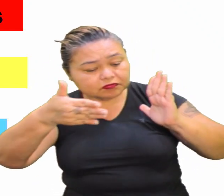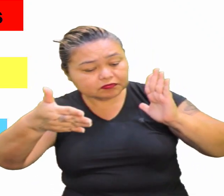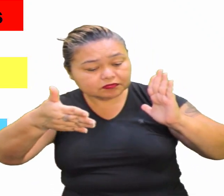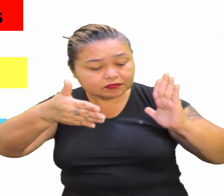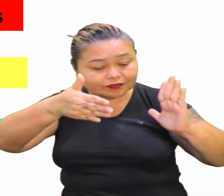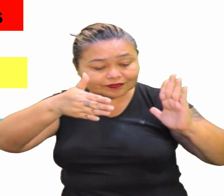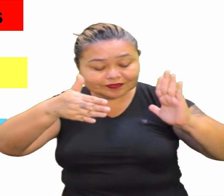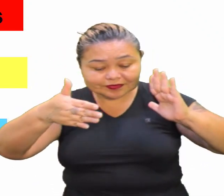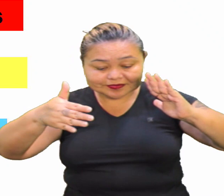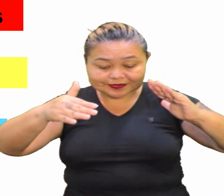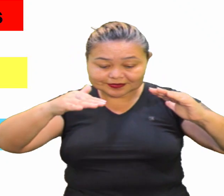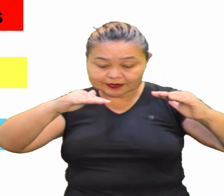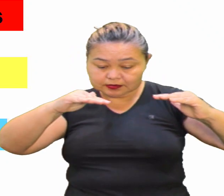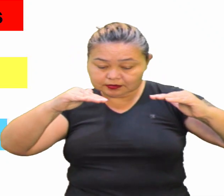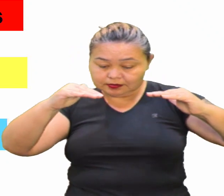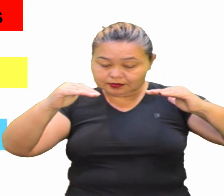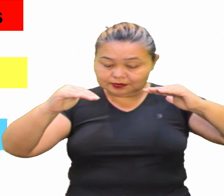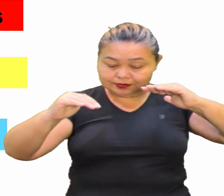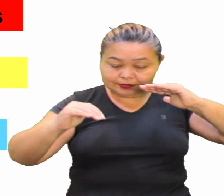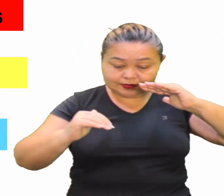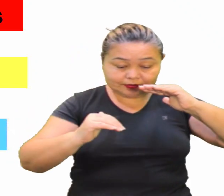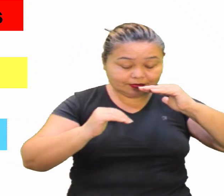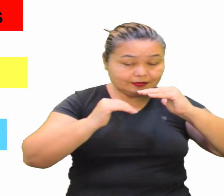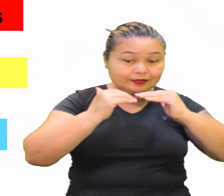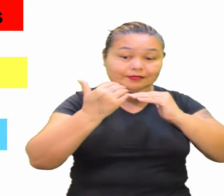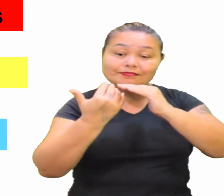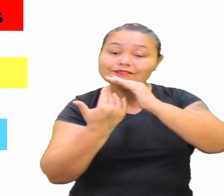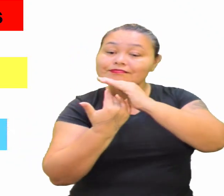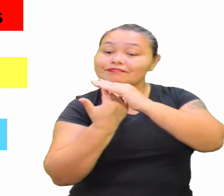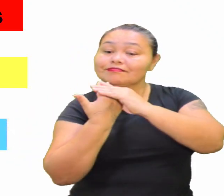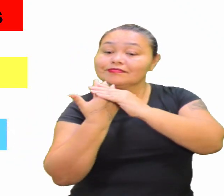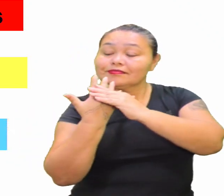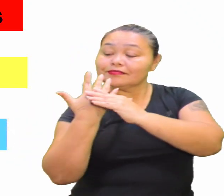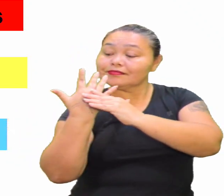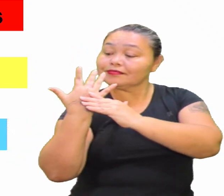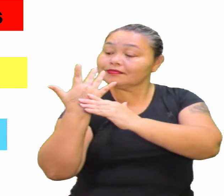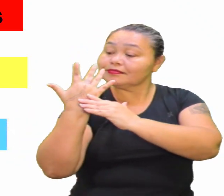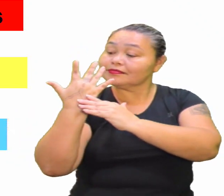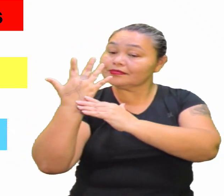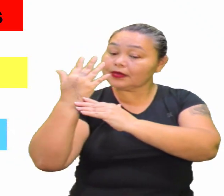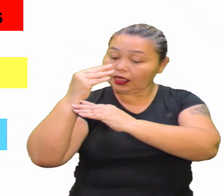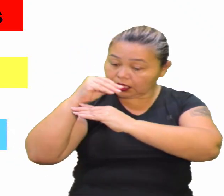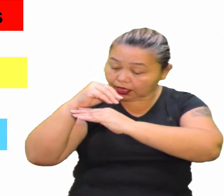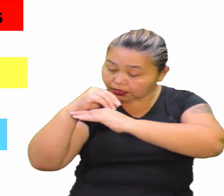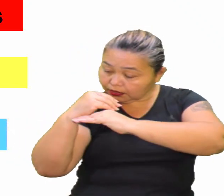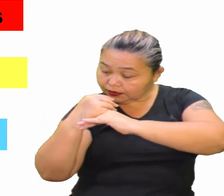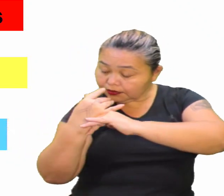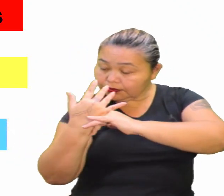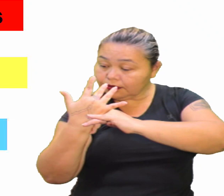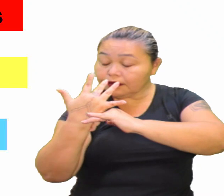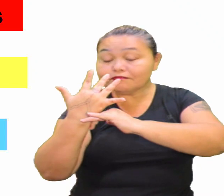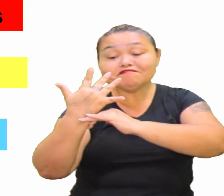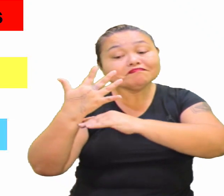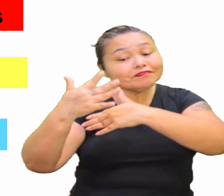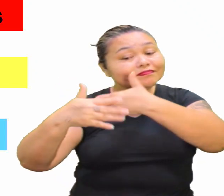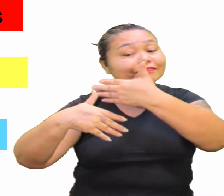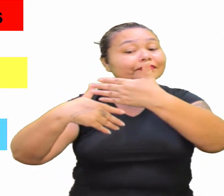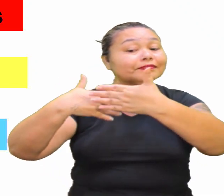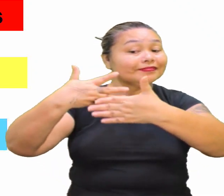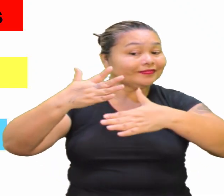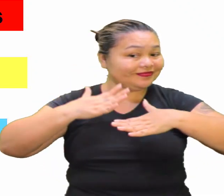reconstruir De se renovar E isso tudo vai fluindo tranquilamente